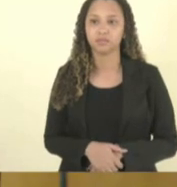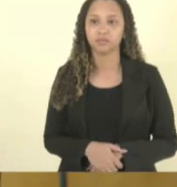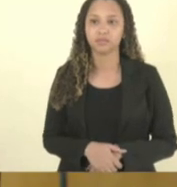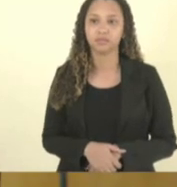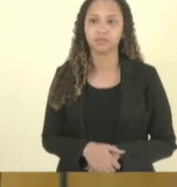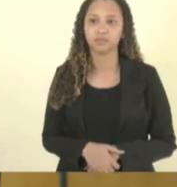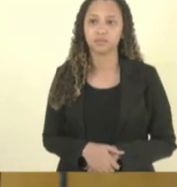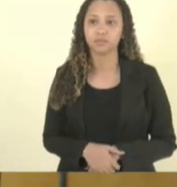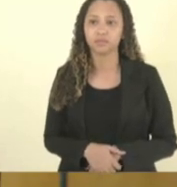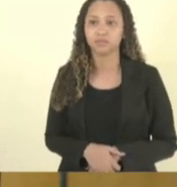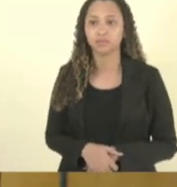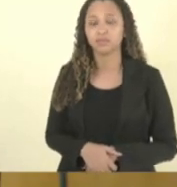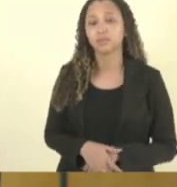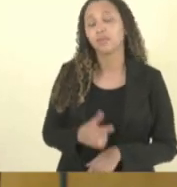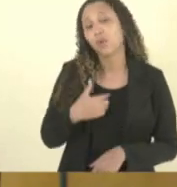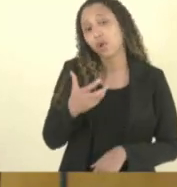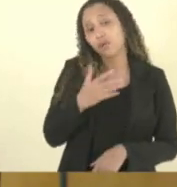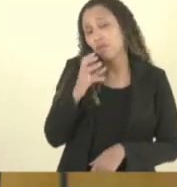é só uma palavra